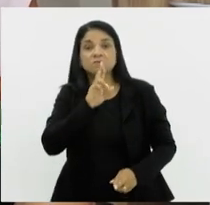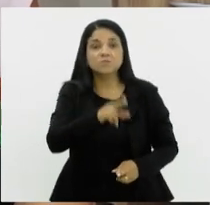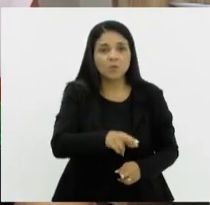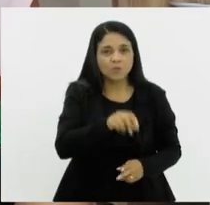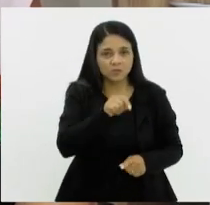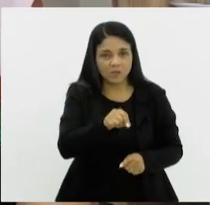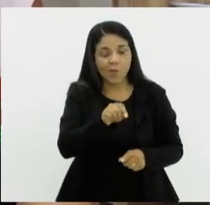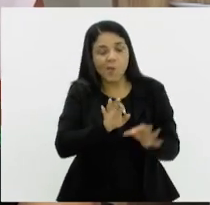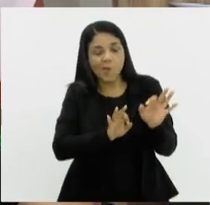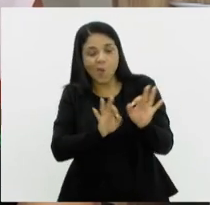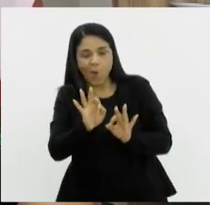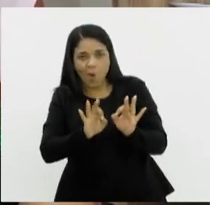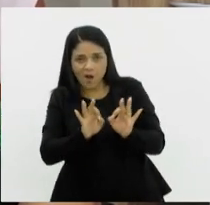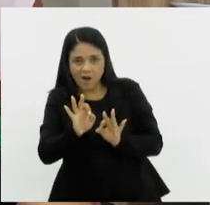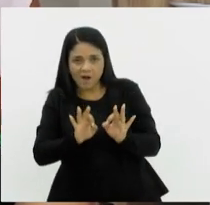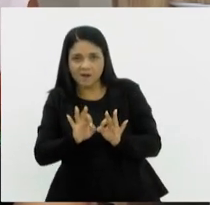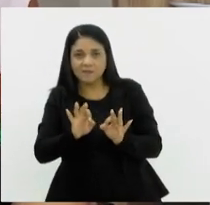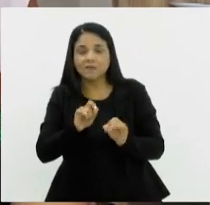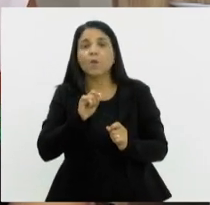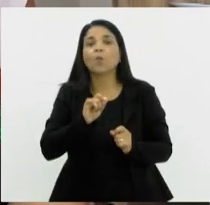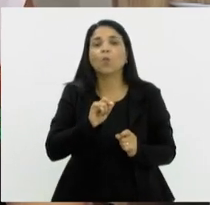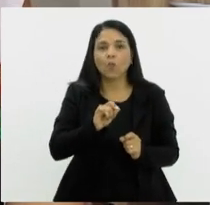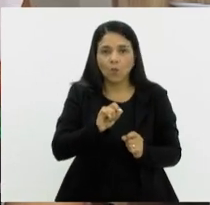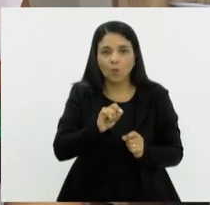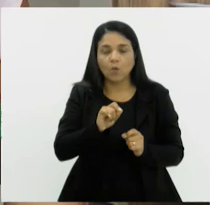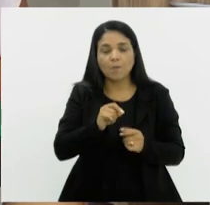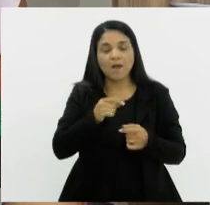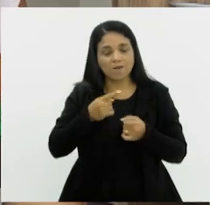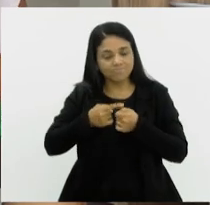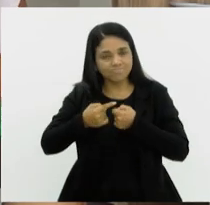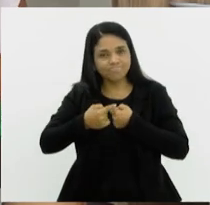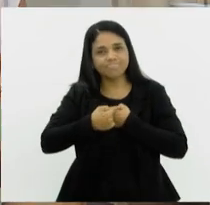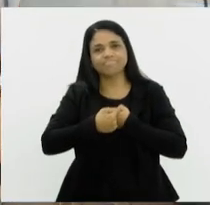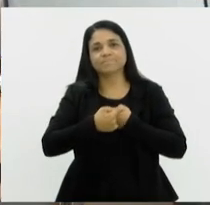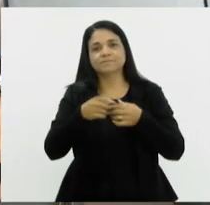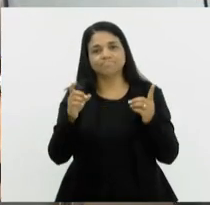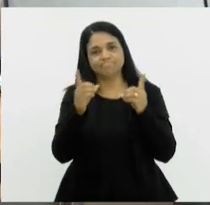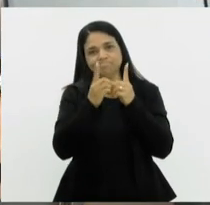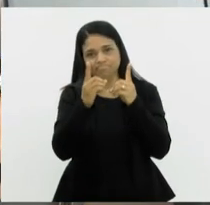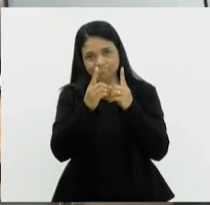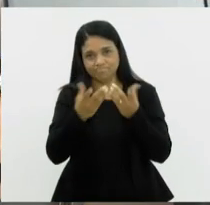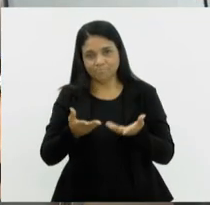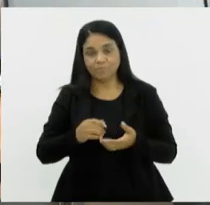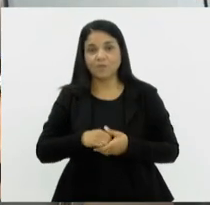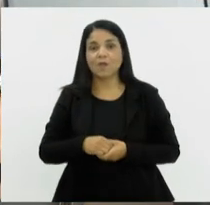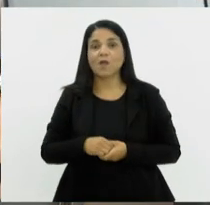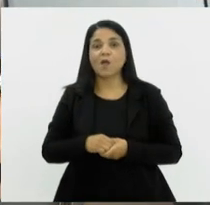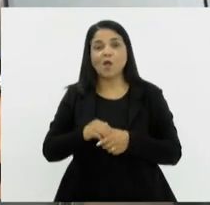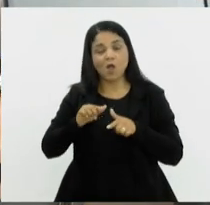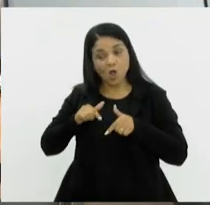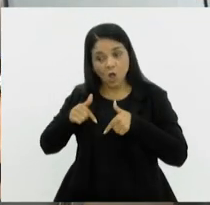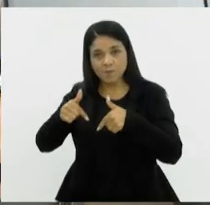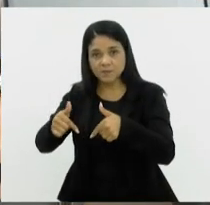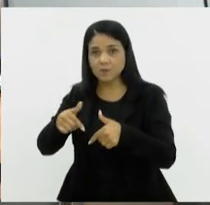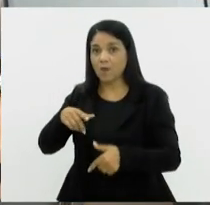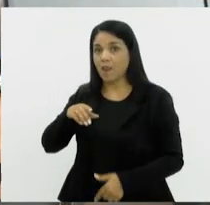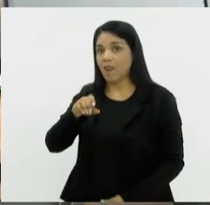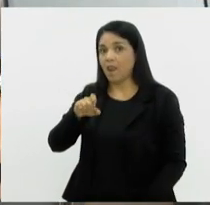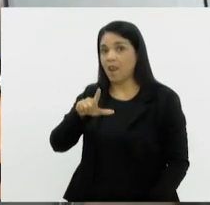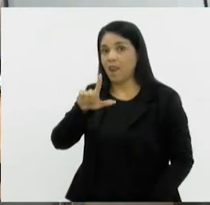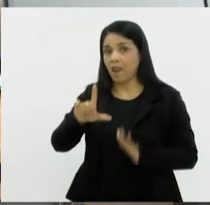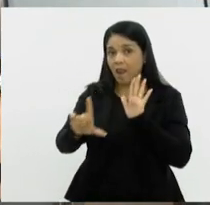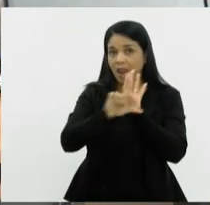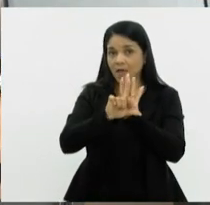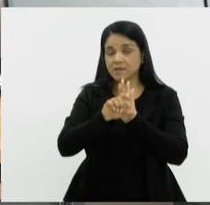organização para poder atender esses municípios. E a Operação Lei Seca completa 15